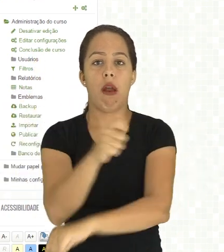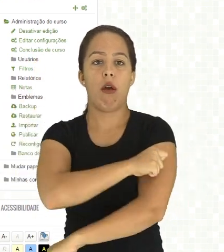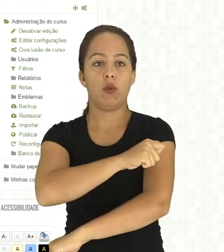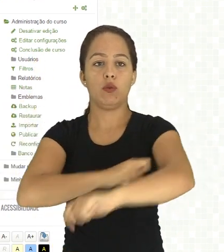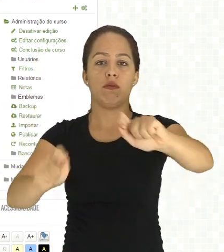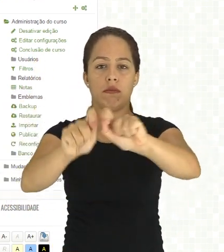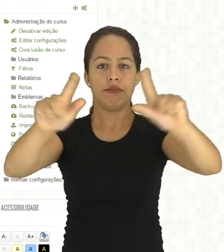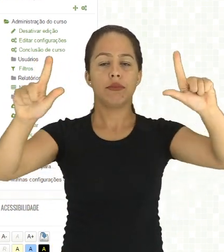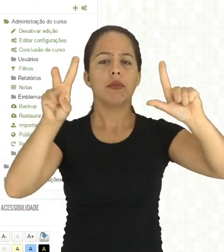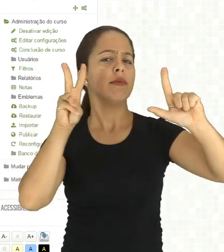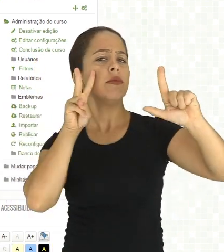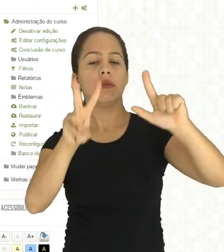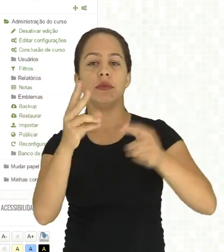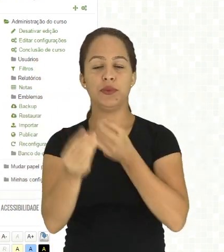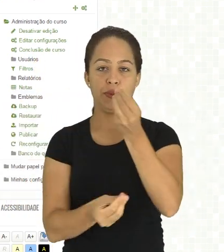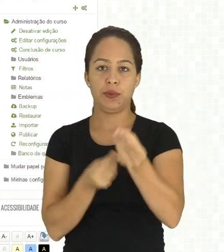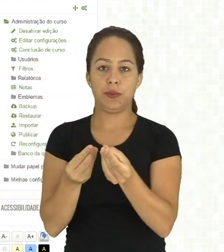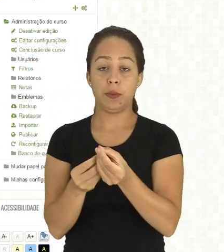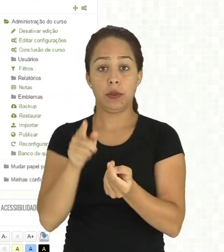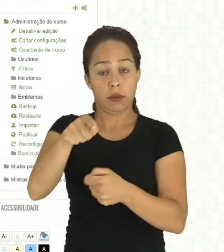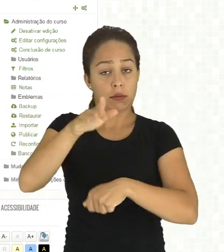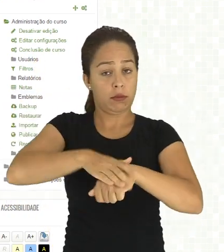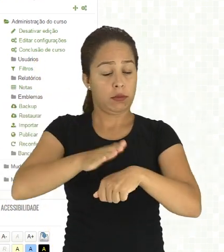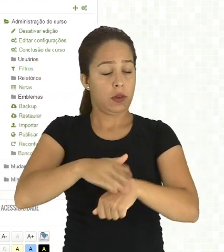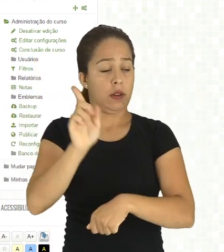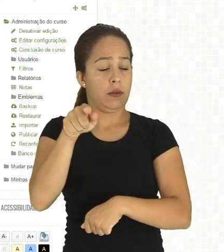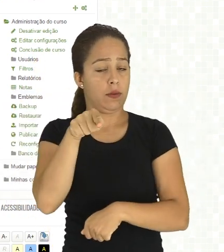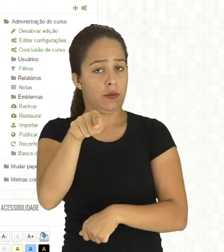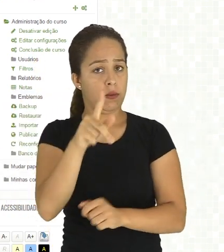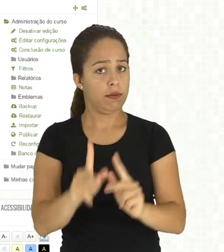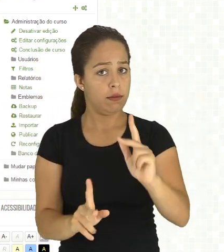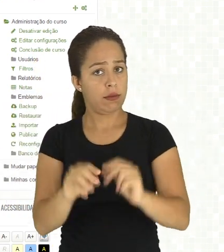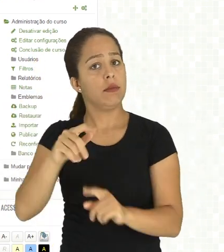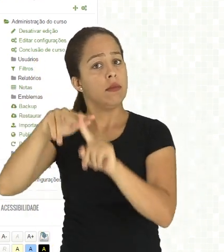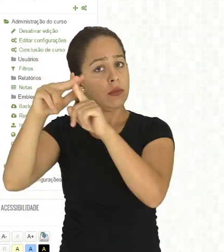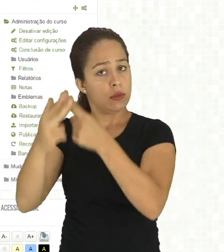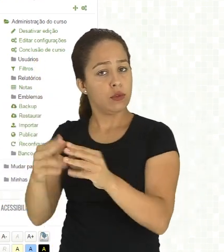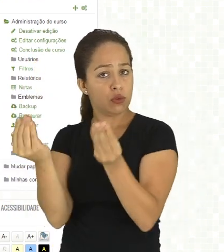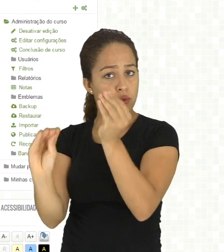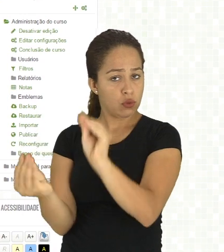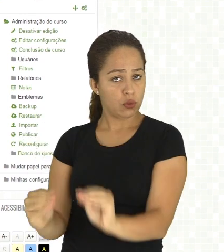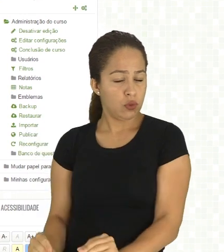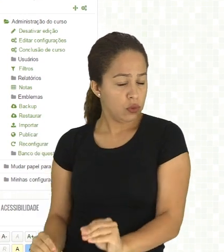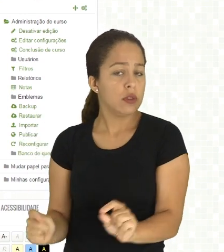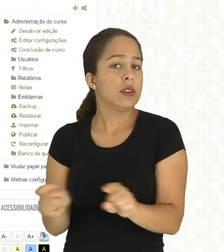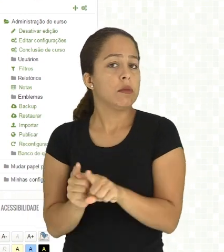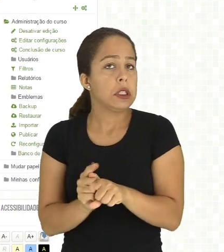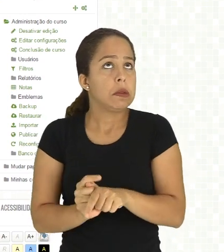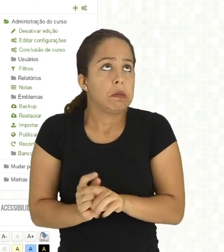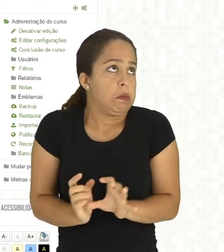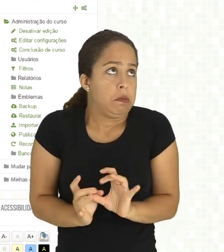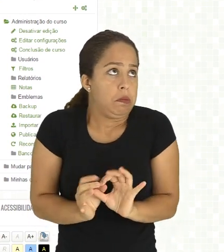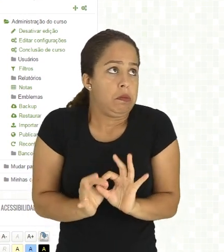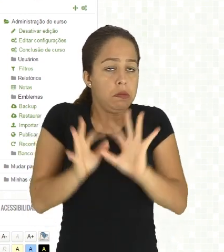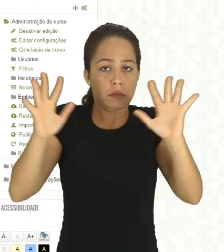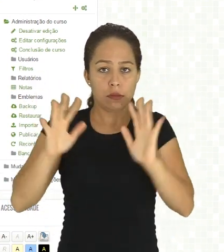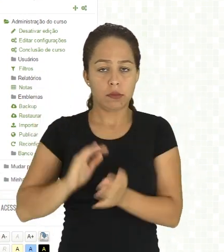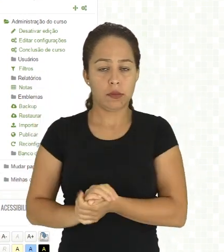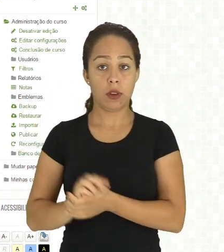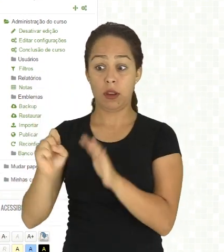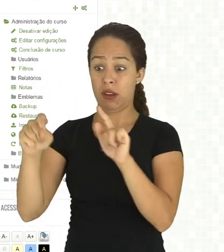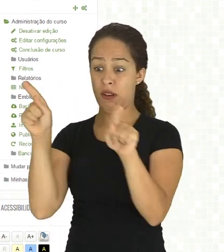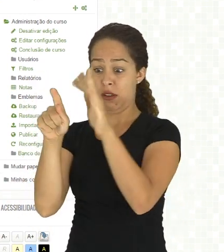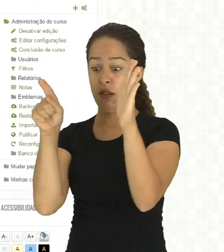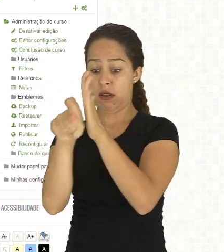para o aluno. Tanto na forma como você editou ou de forma aleatória. E se o